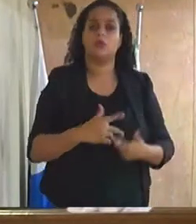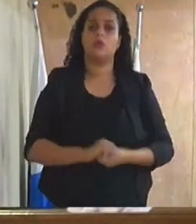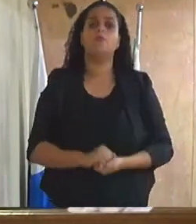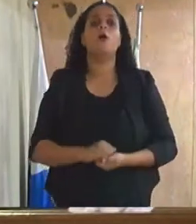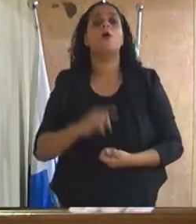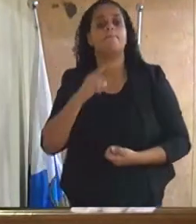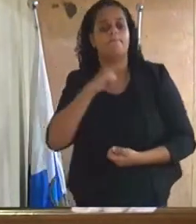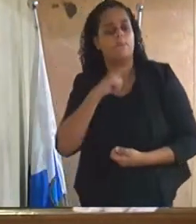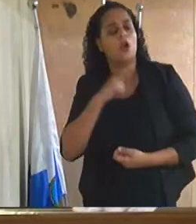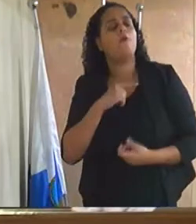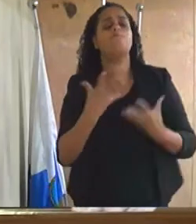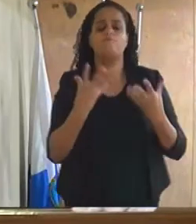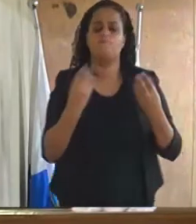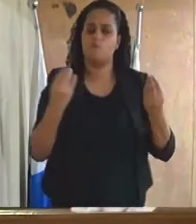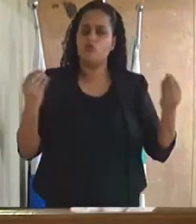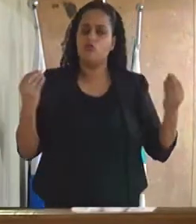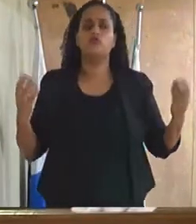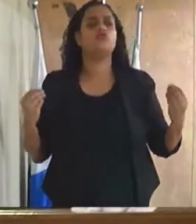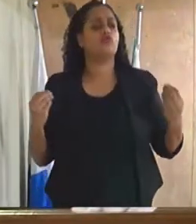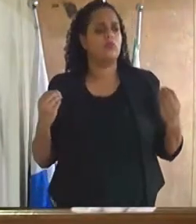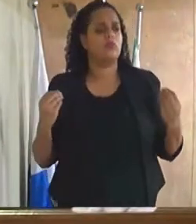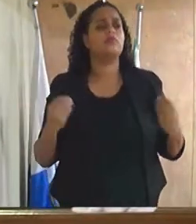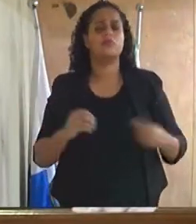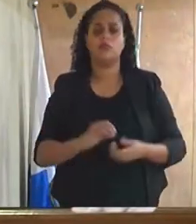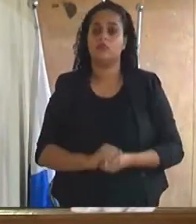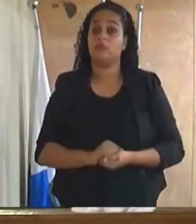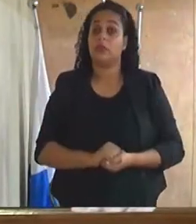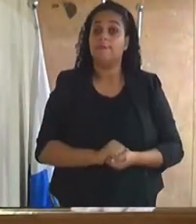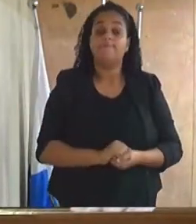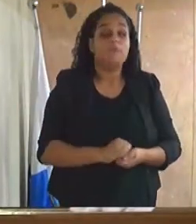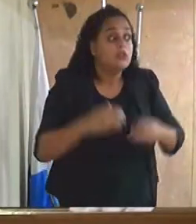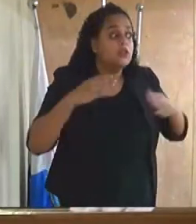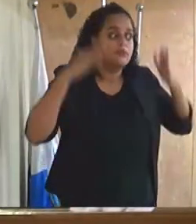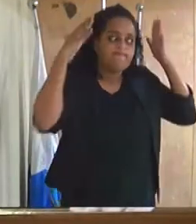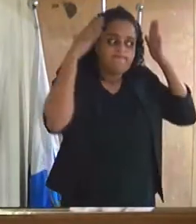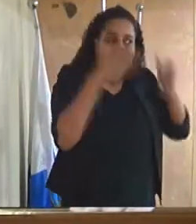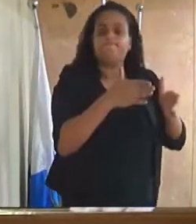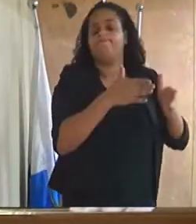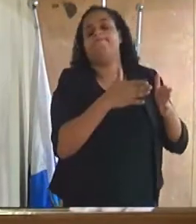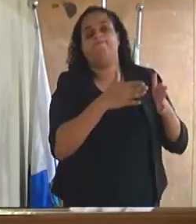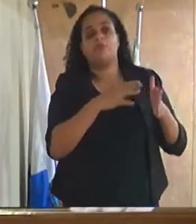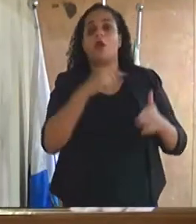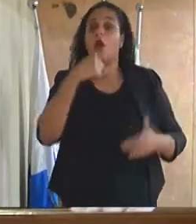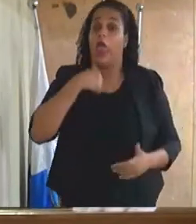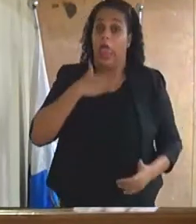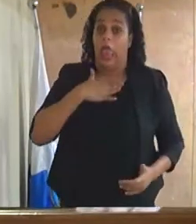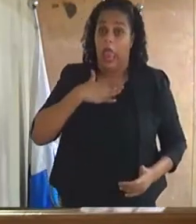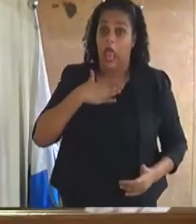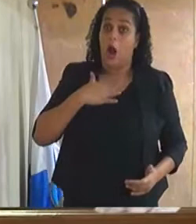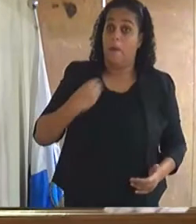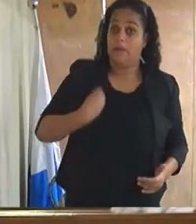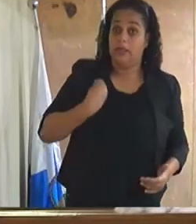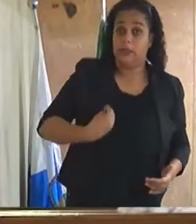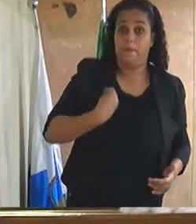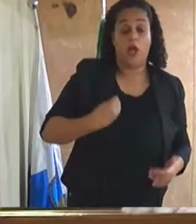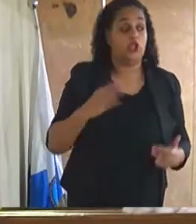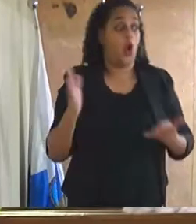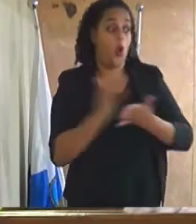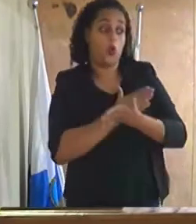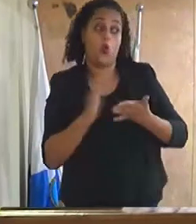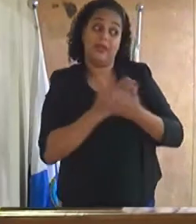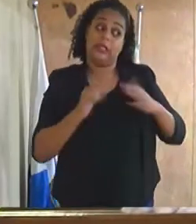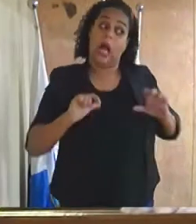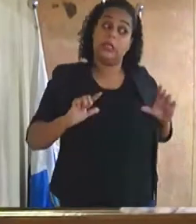muito muito rigoroso pois eu mesmo participei de algumas ações e posso